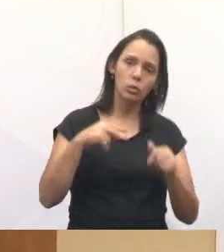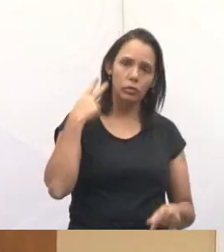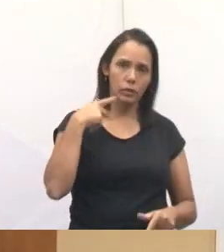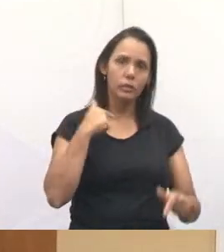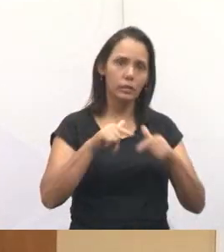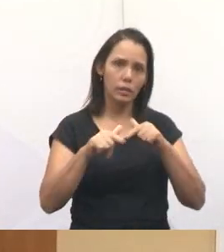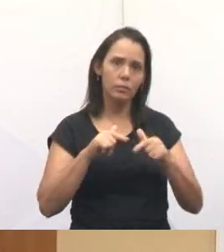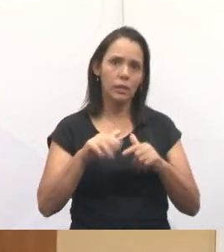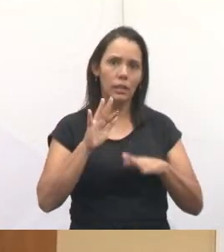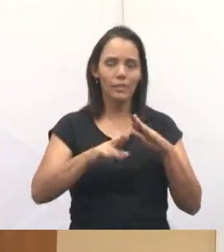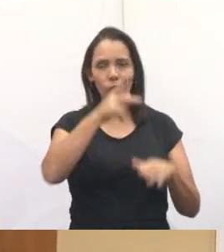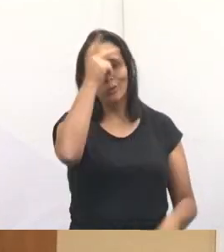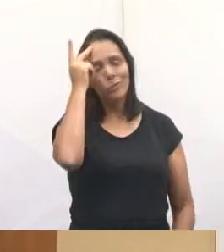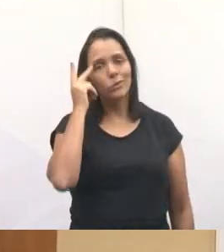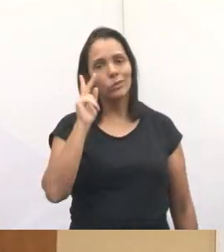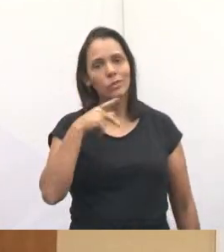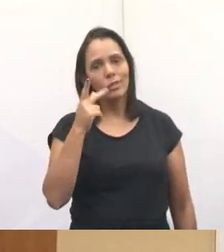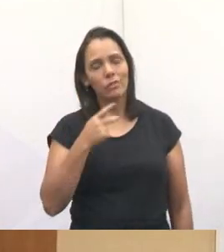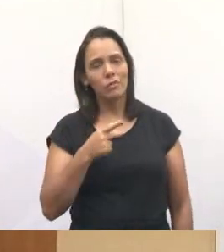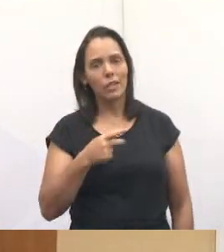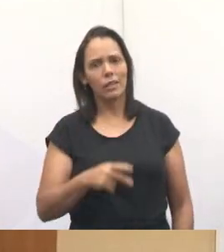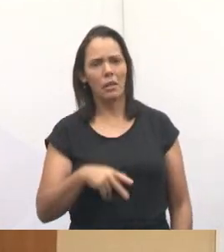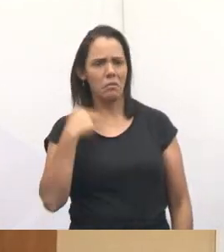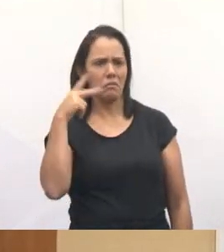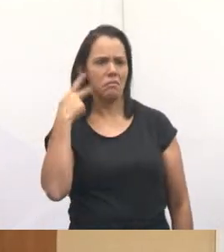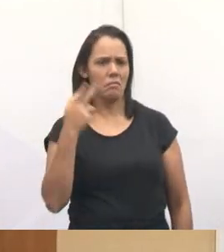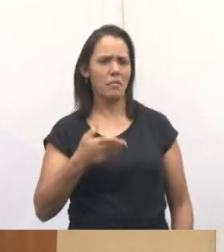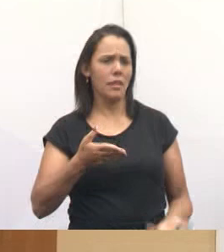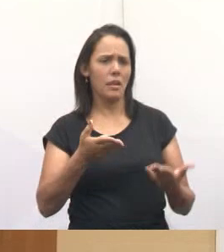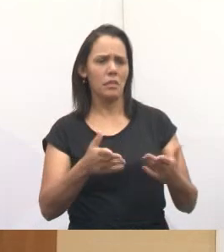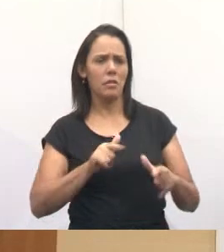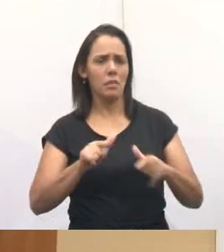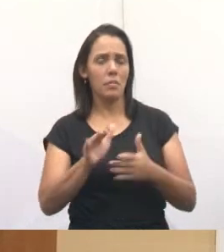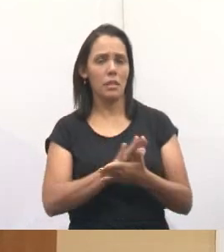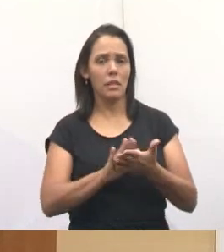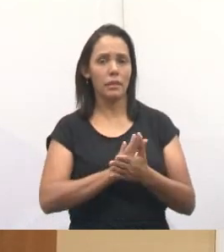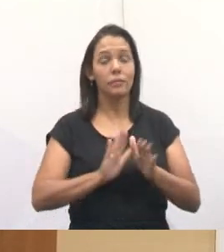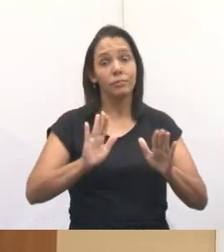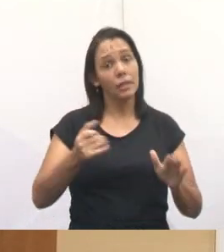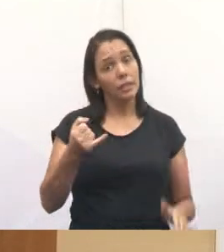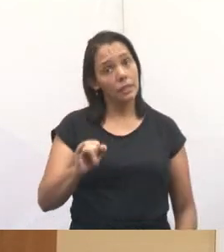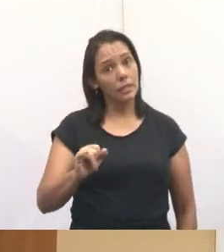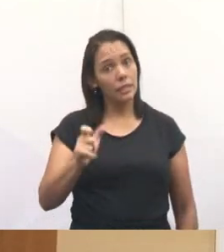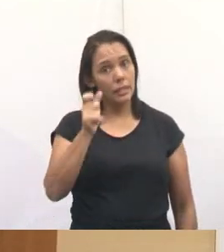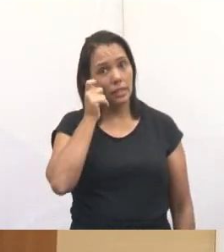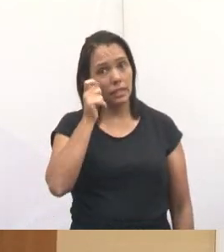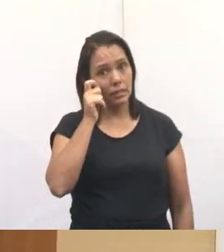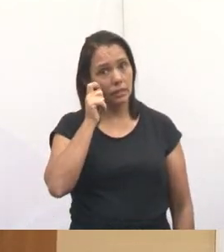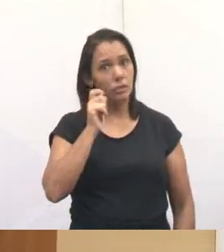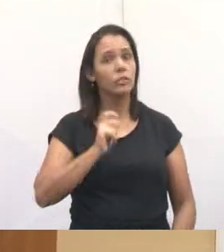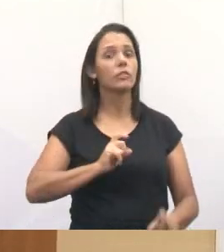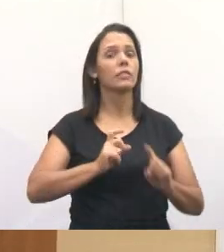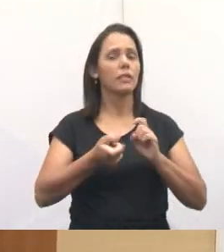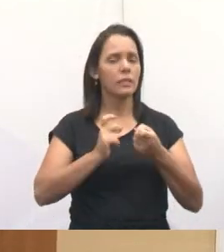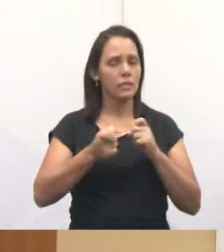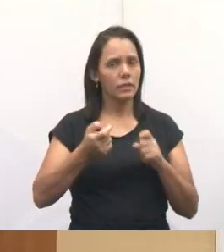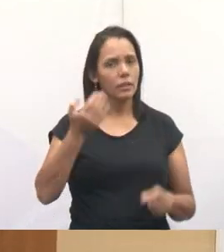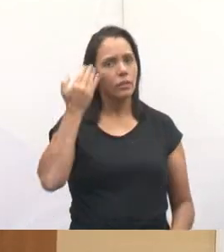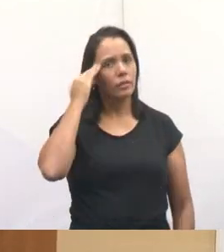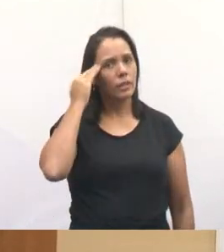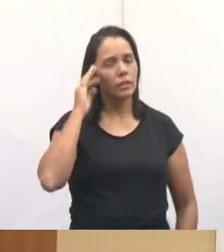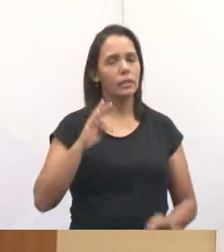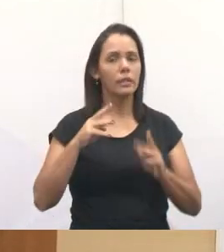falar que o vereador não está fazendo a sua obrigação. Se você assiste a licitação de câmara, você vai saber de todas as atividades dos vereadores. Todas as